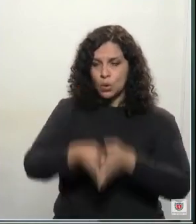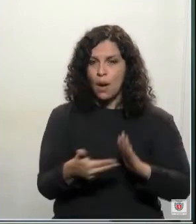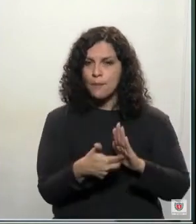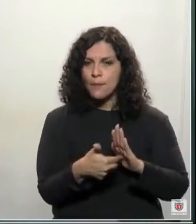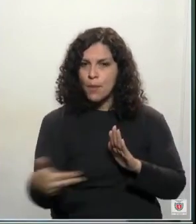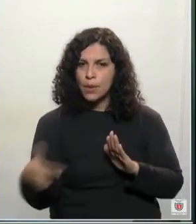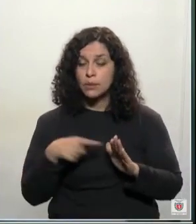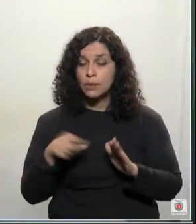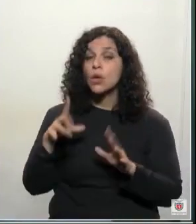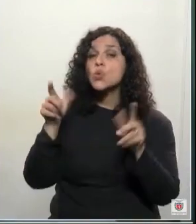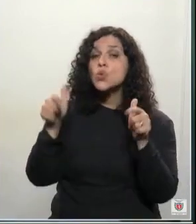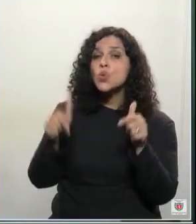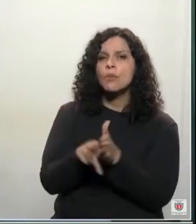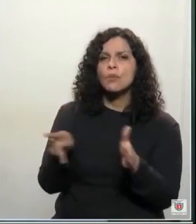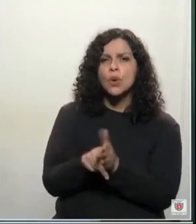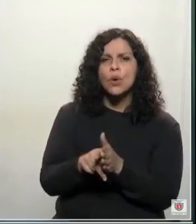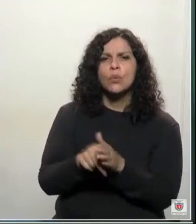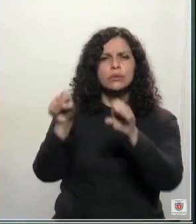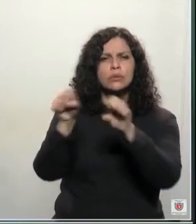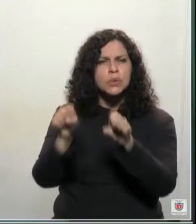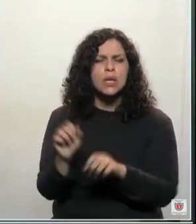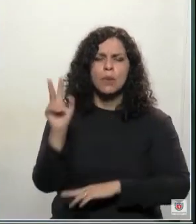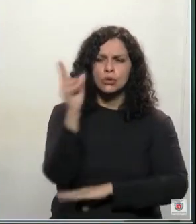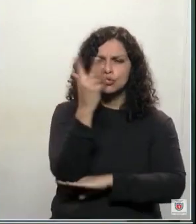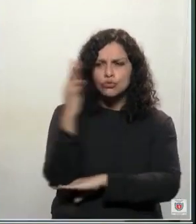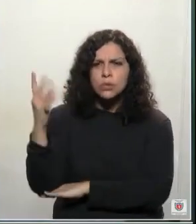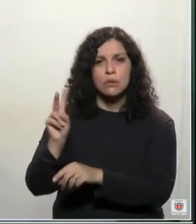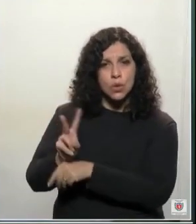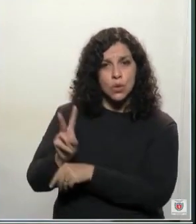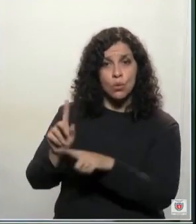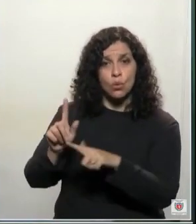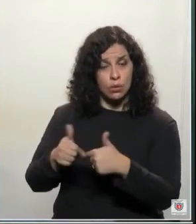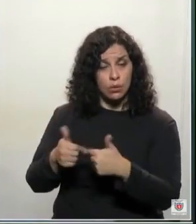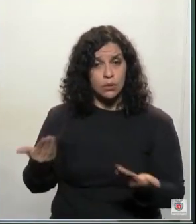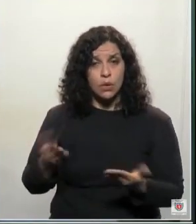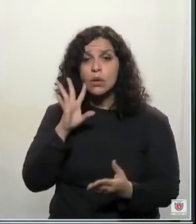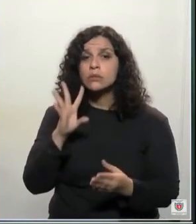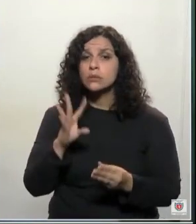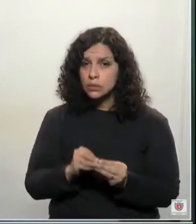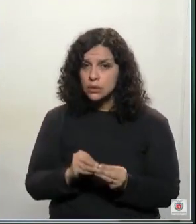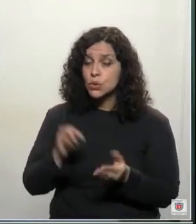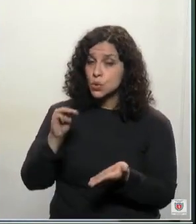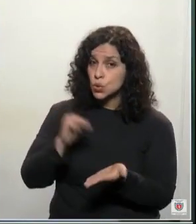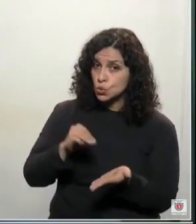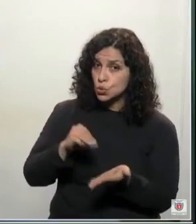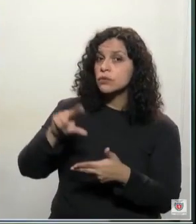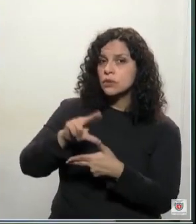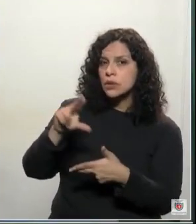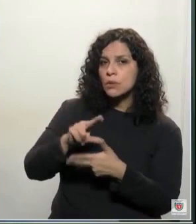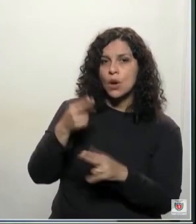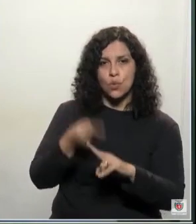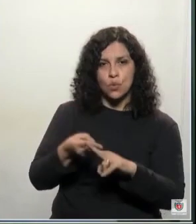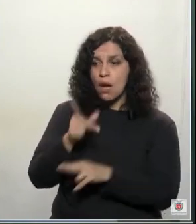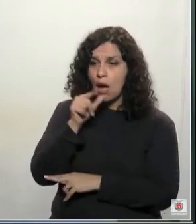por estar bastante tempo ali nessa situação. Então, entendemos as motivações da Sanepar, que